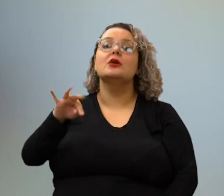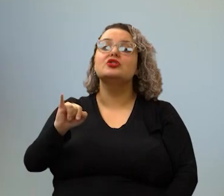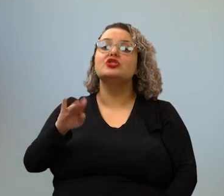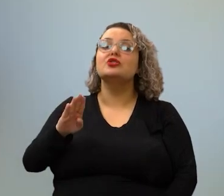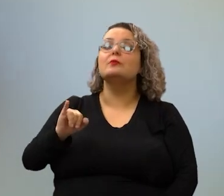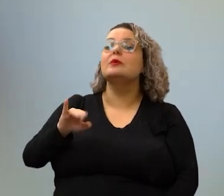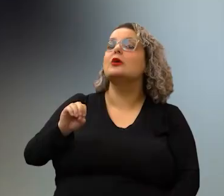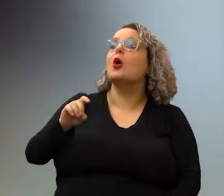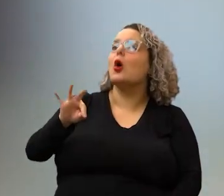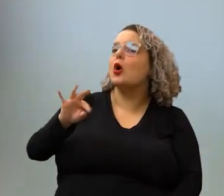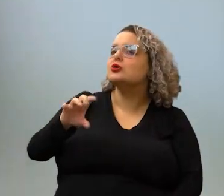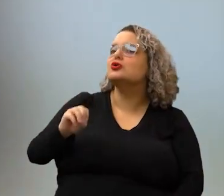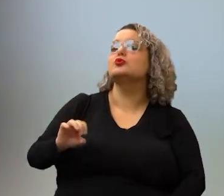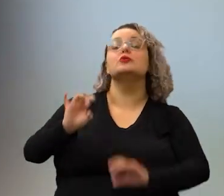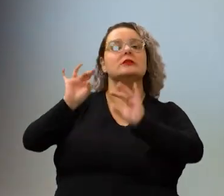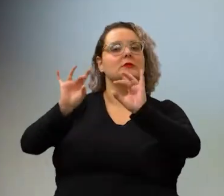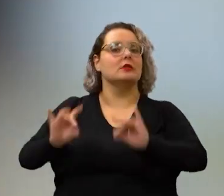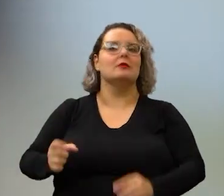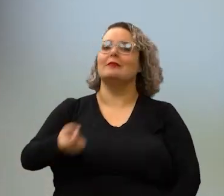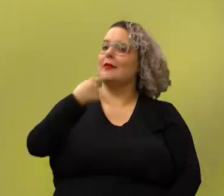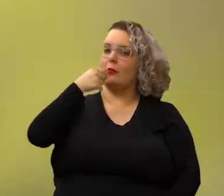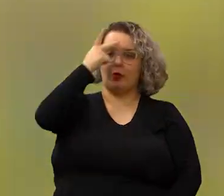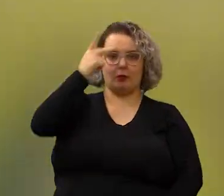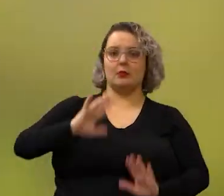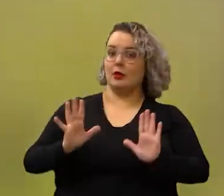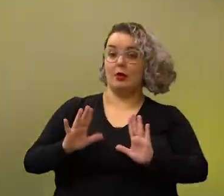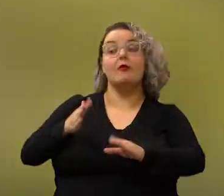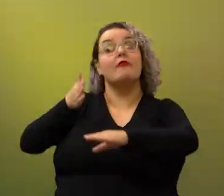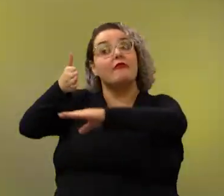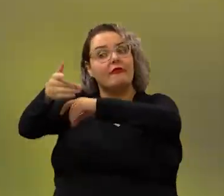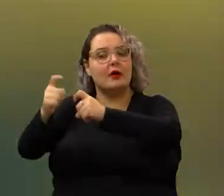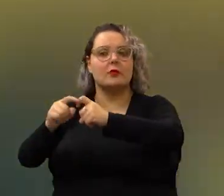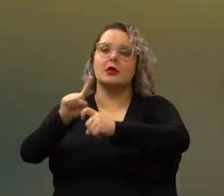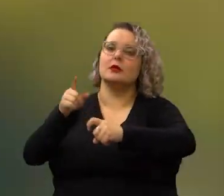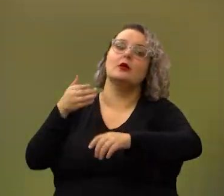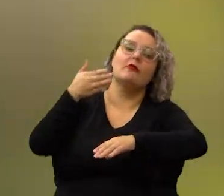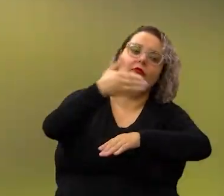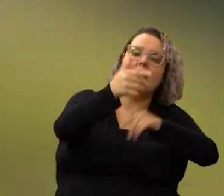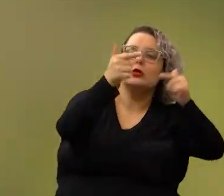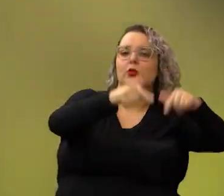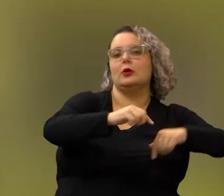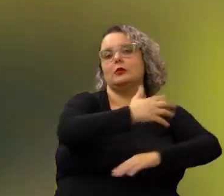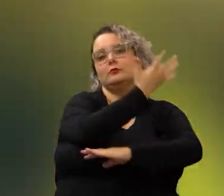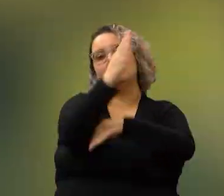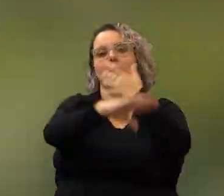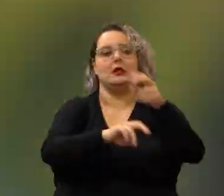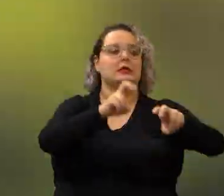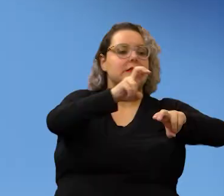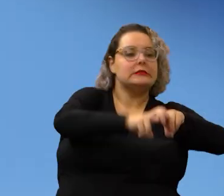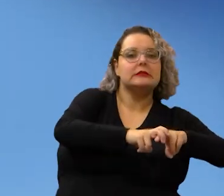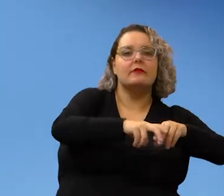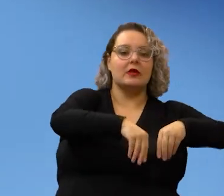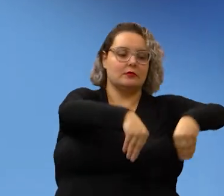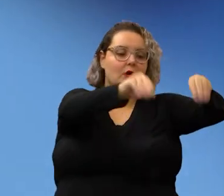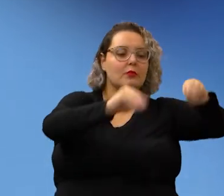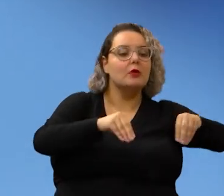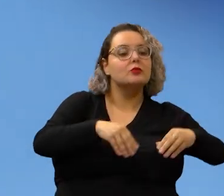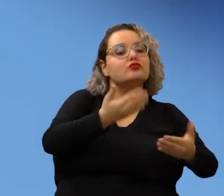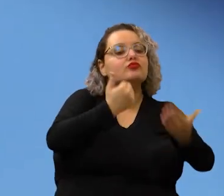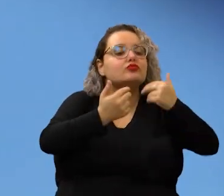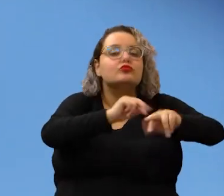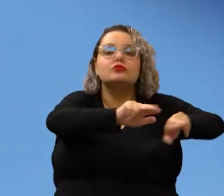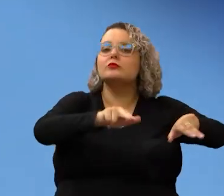antibiótico específico, não se automedicar, não frequentar a vegetação. Pisar na grama, sentar na grama, fazer o